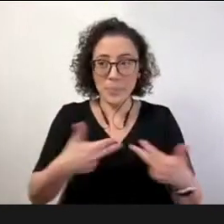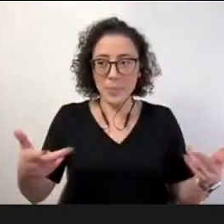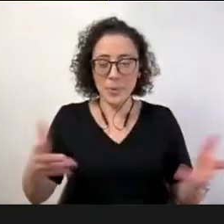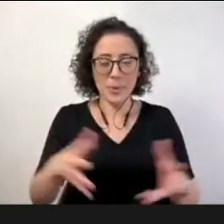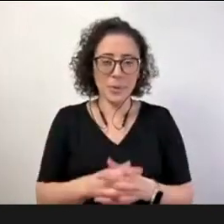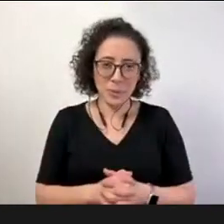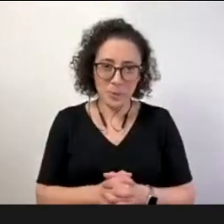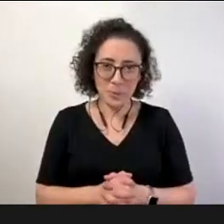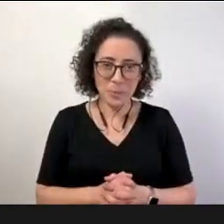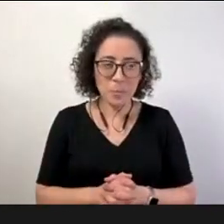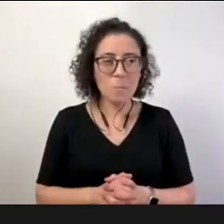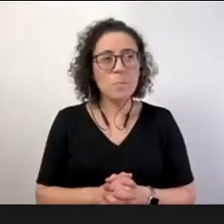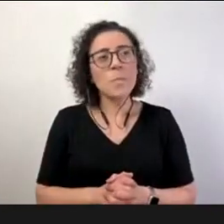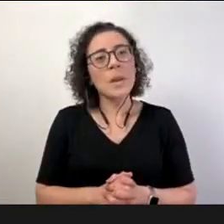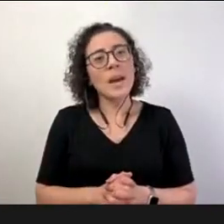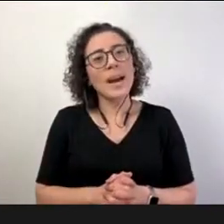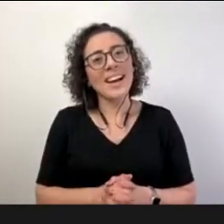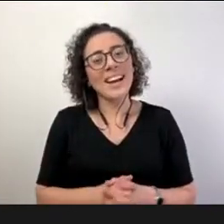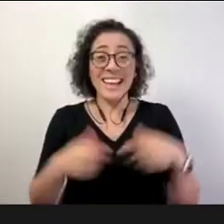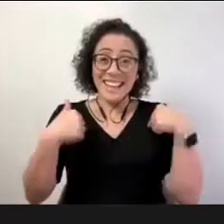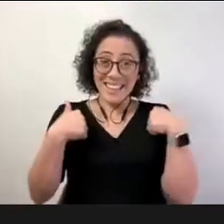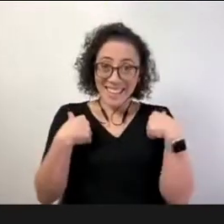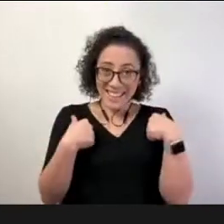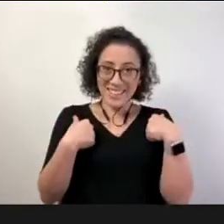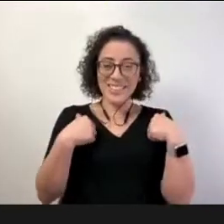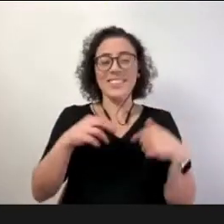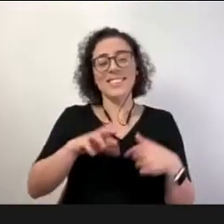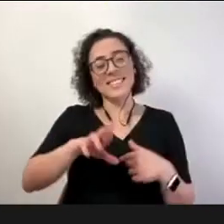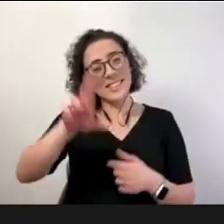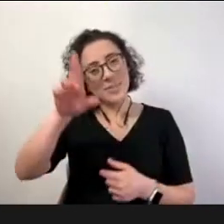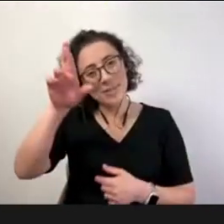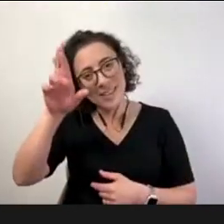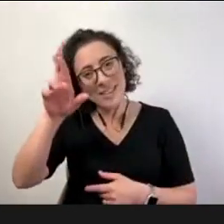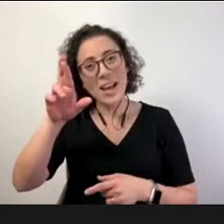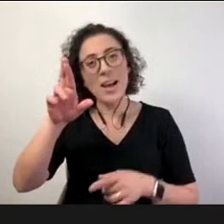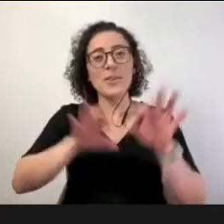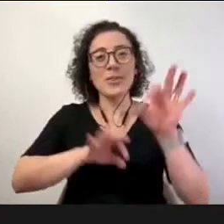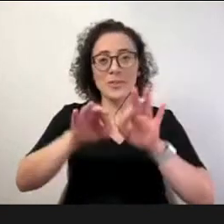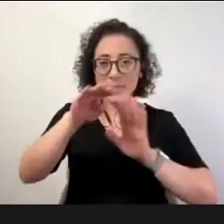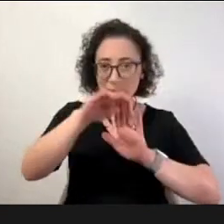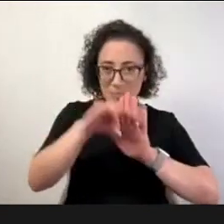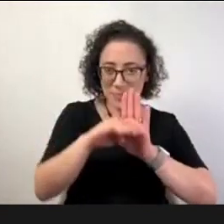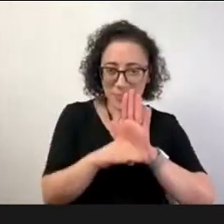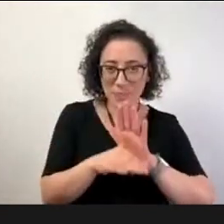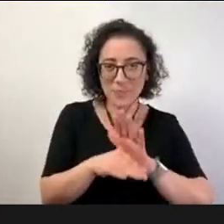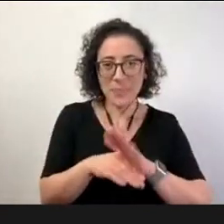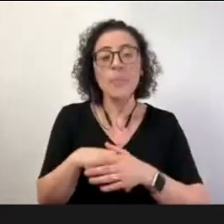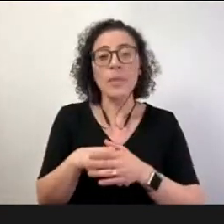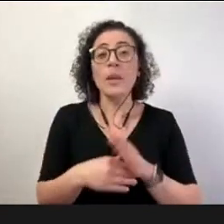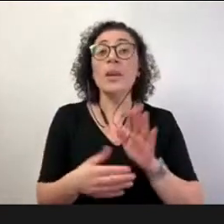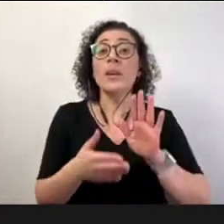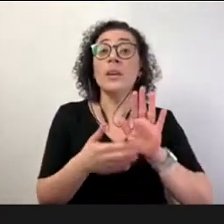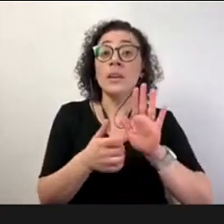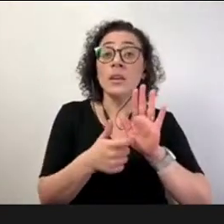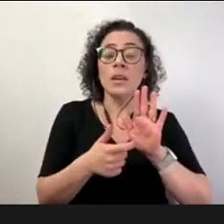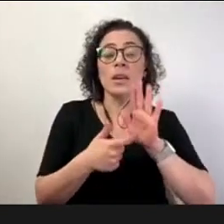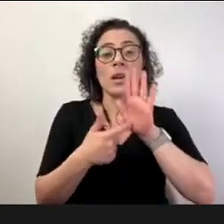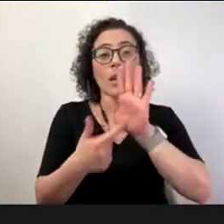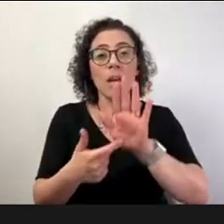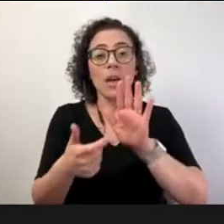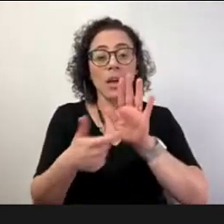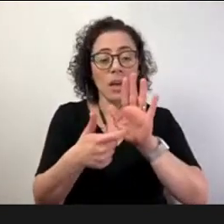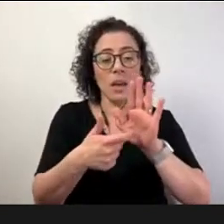então aí como pessoa responsável pelas diretrizes educacionais no SENAC um pouco pautando a questão da formação e articulando diversos atores